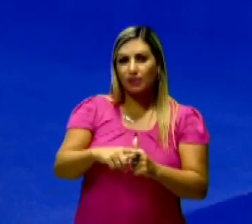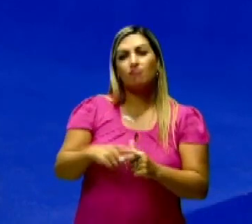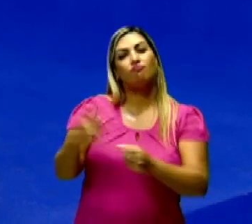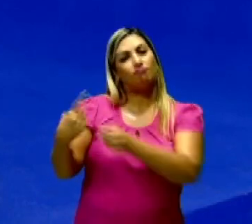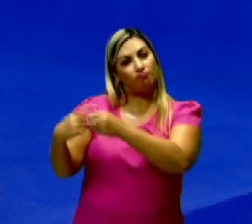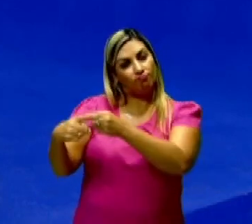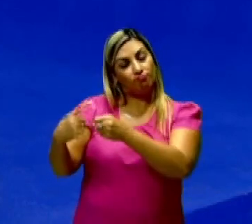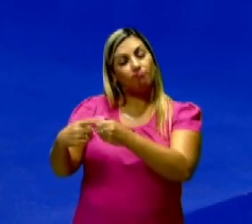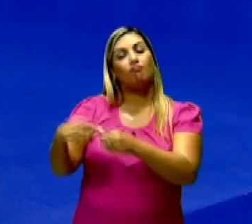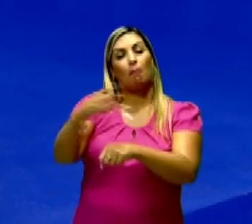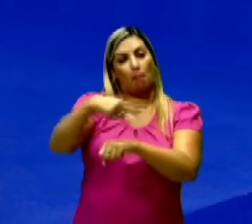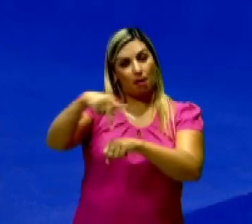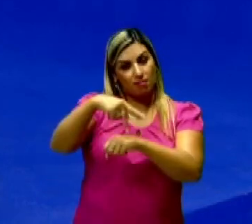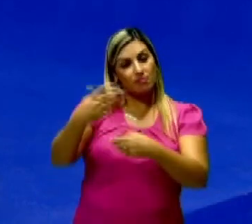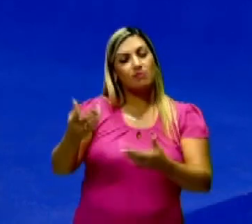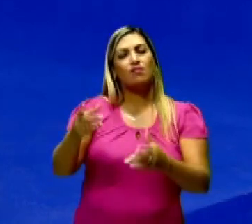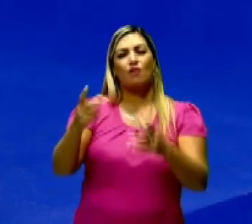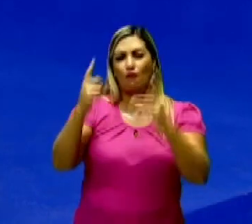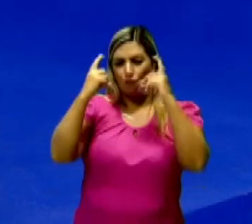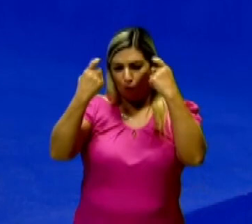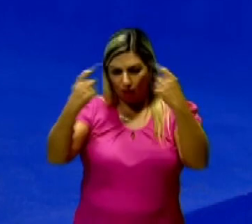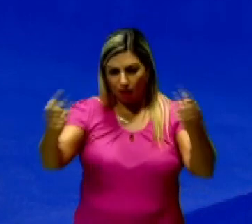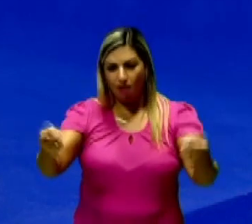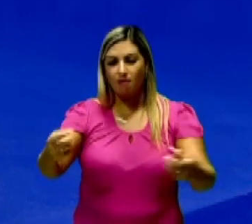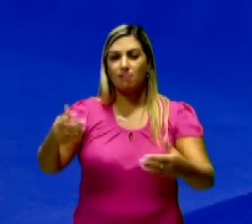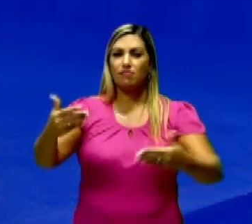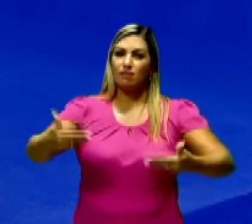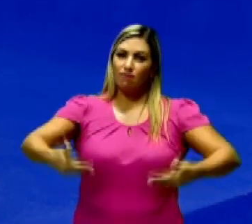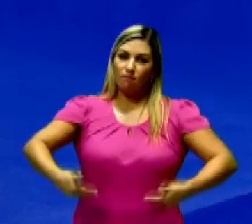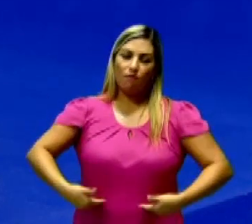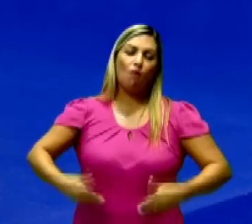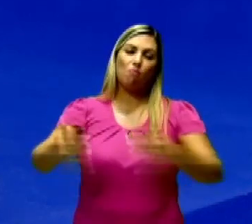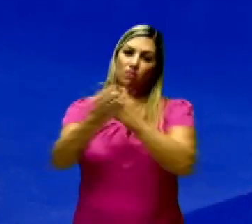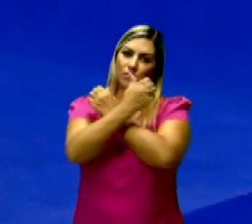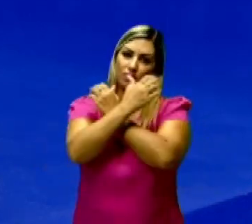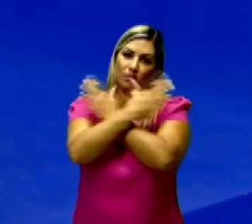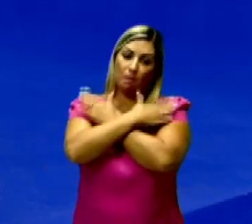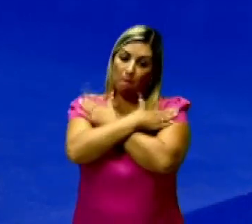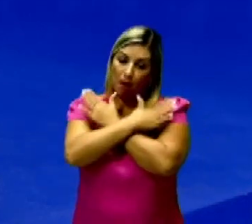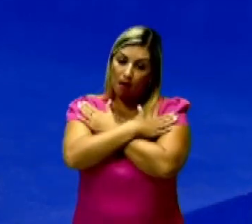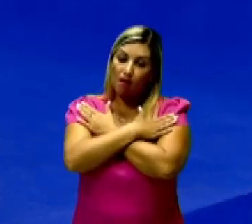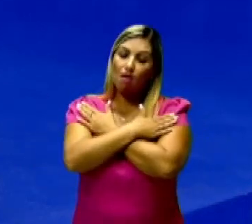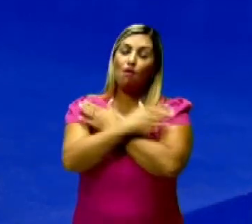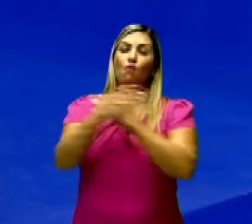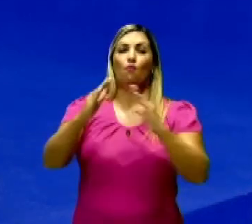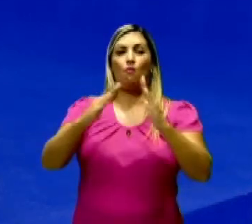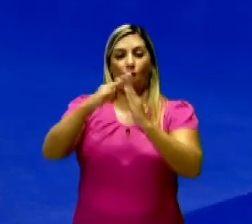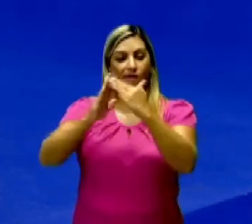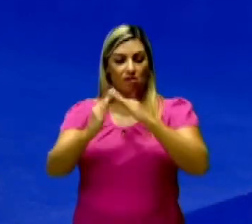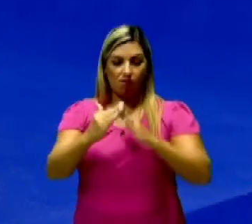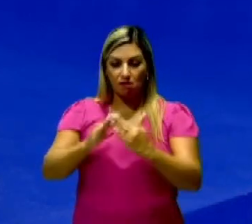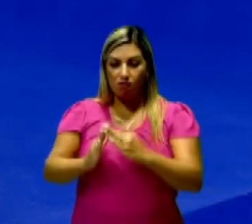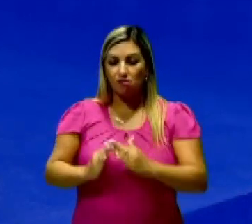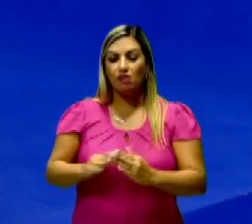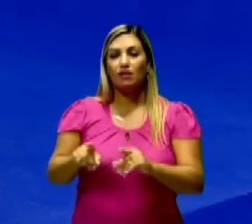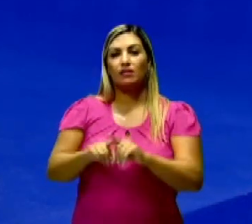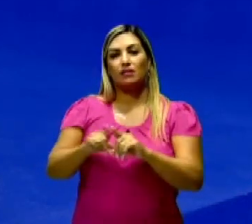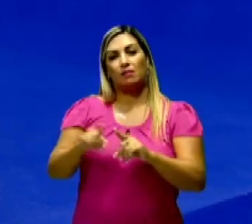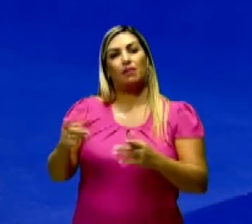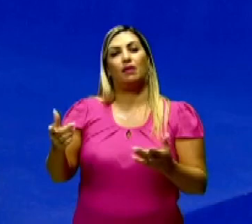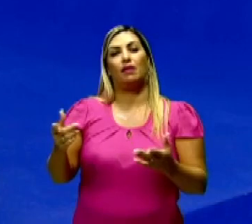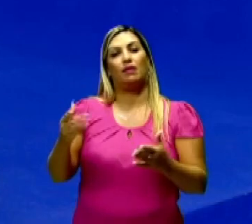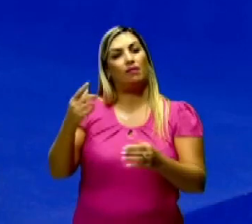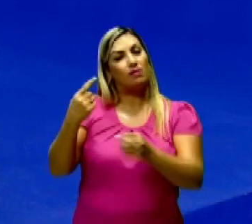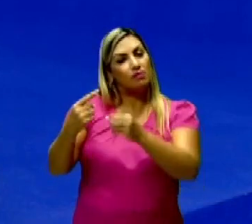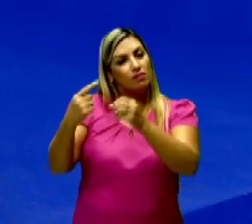urbanização desses países, com problema de violência, desemprego, o crescimento de favelas, de cortiços, a falta de moradia